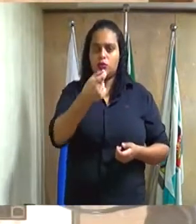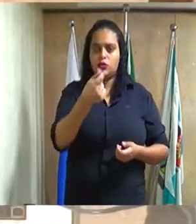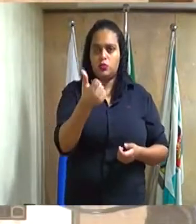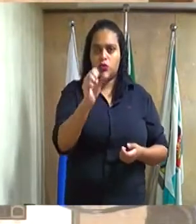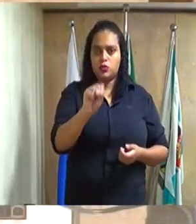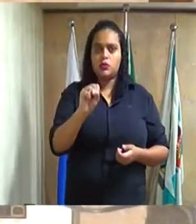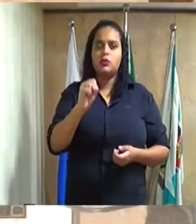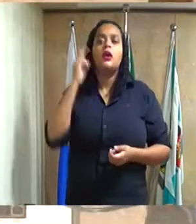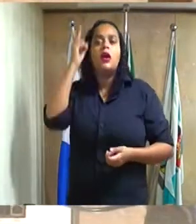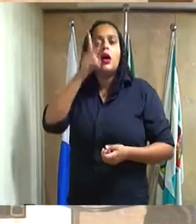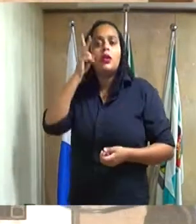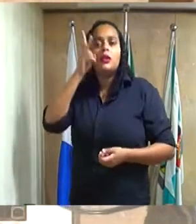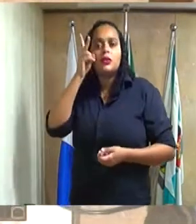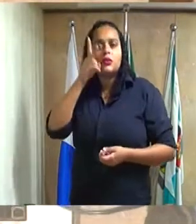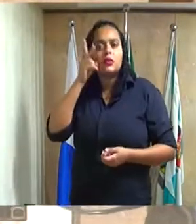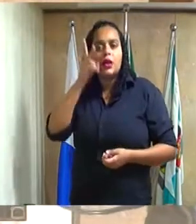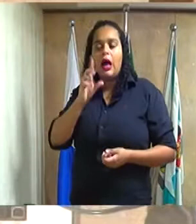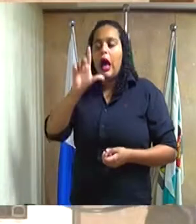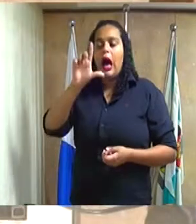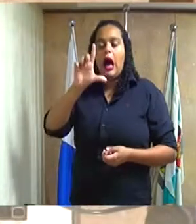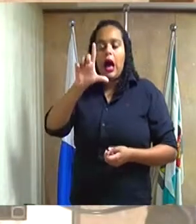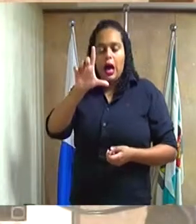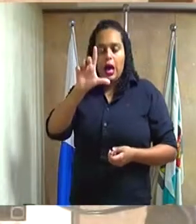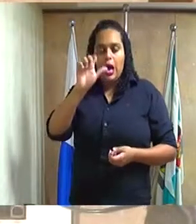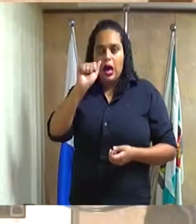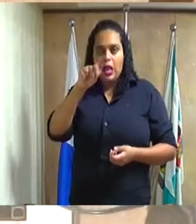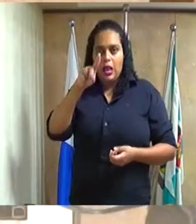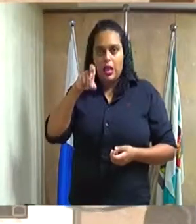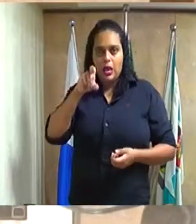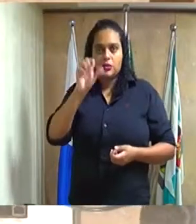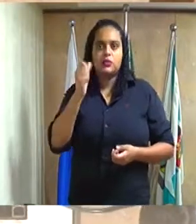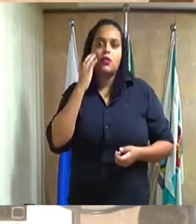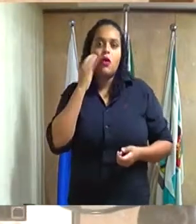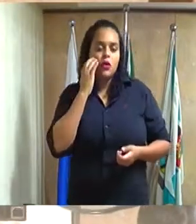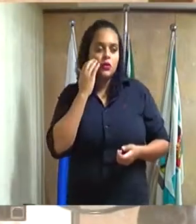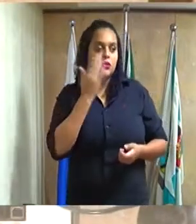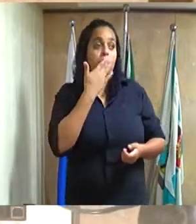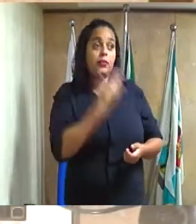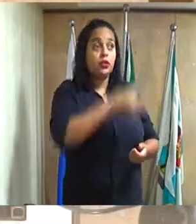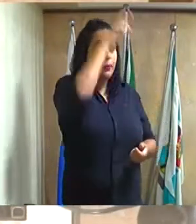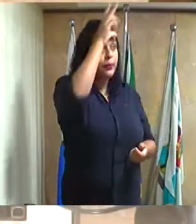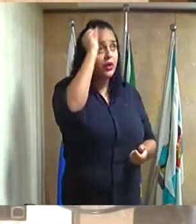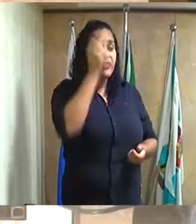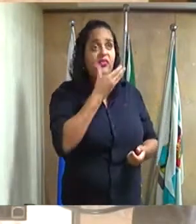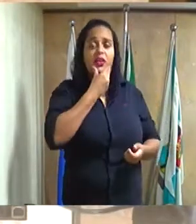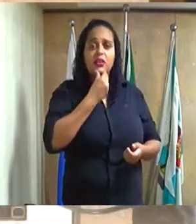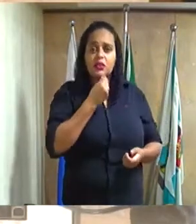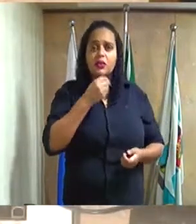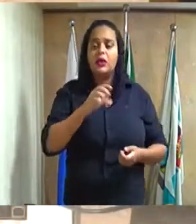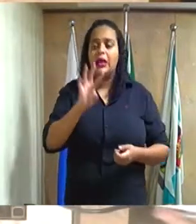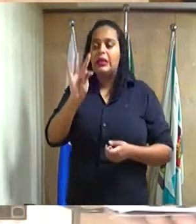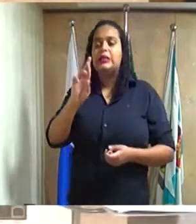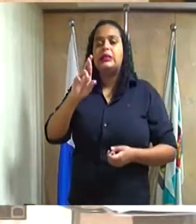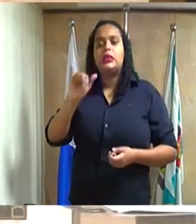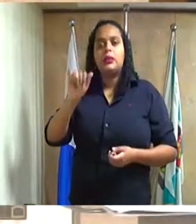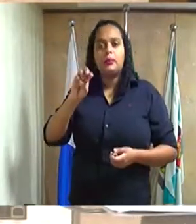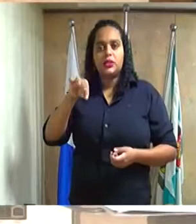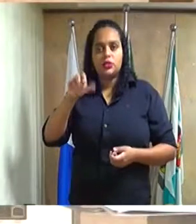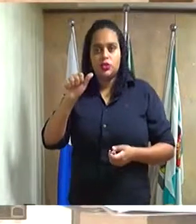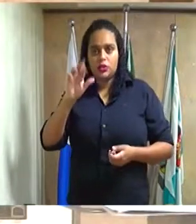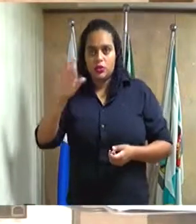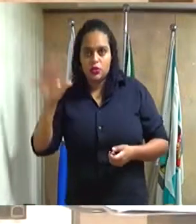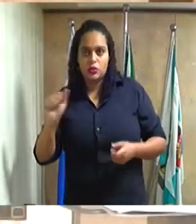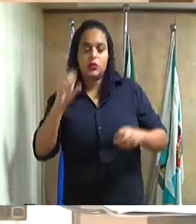vereador Alexandre Mendonça Rosa, solicitando ao excelentíssimo senhor prefeito, instalação de climatizadores nas salas de